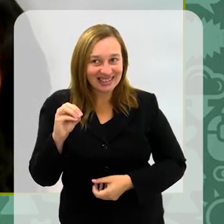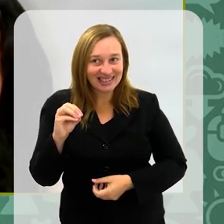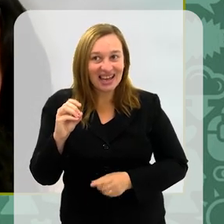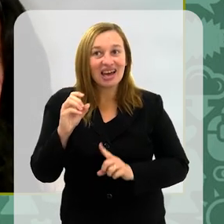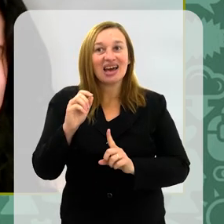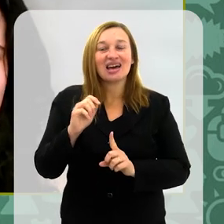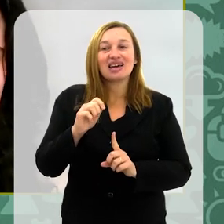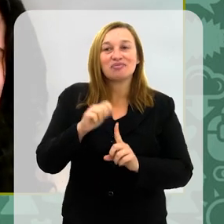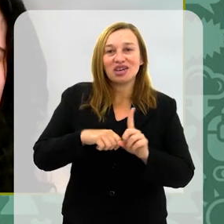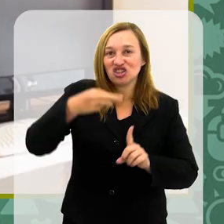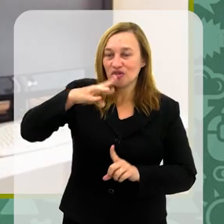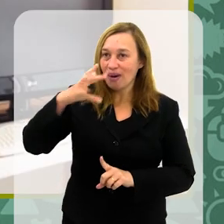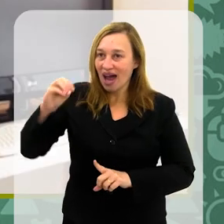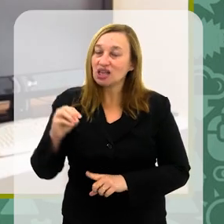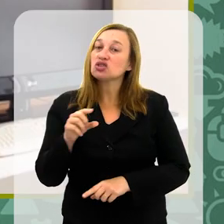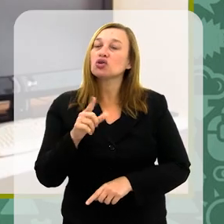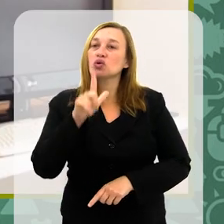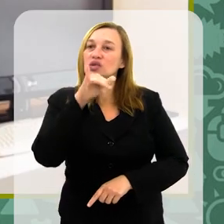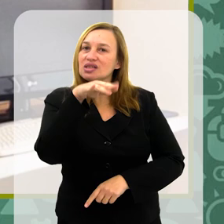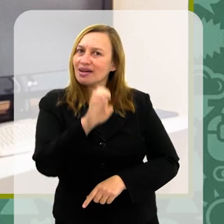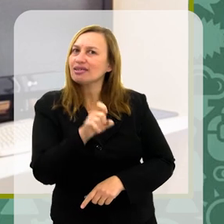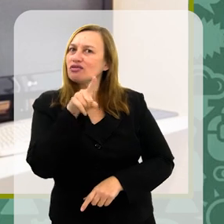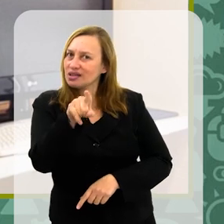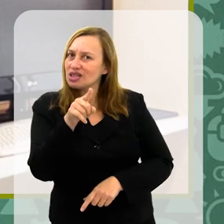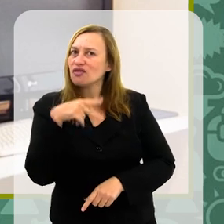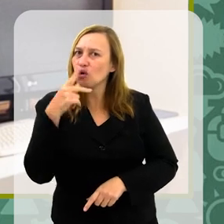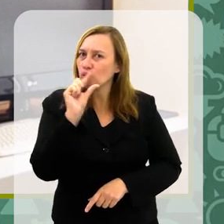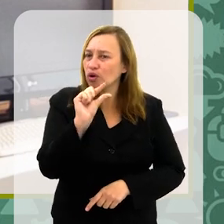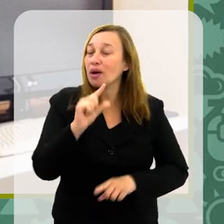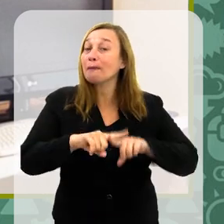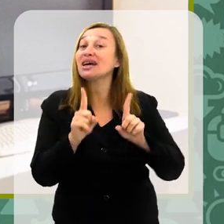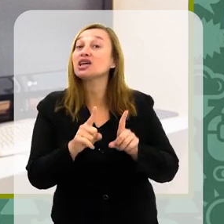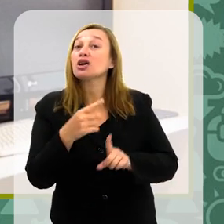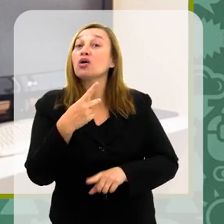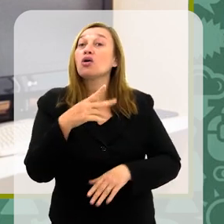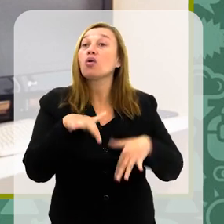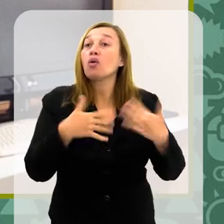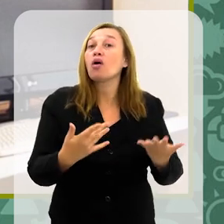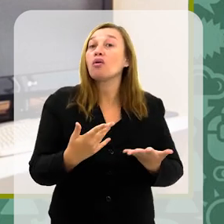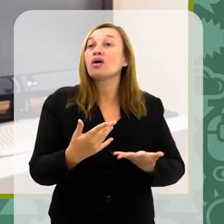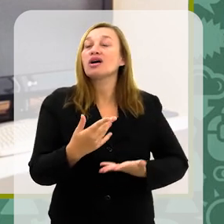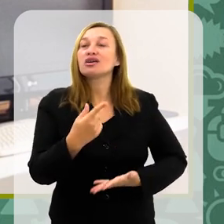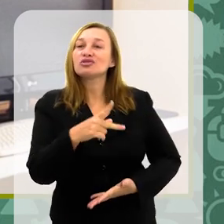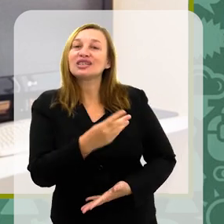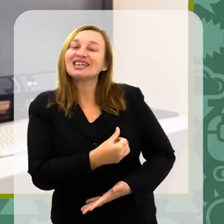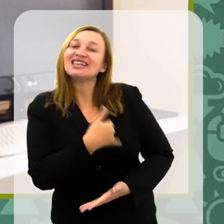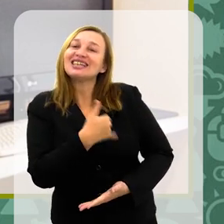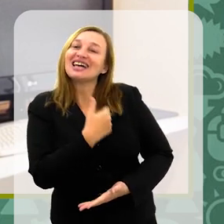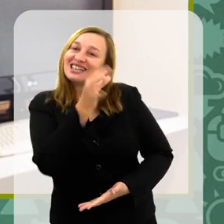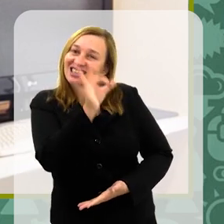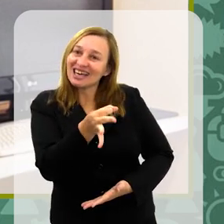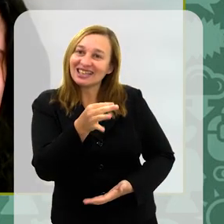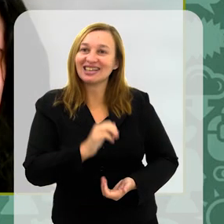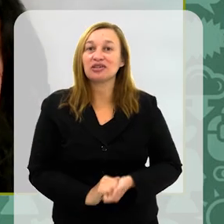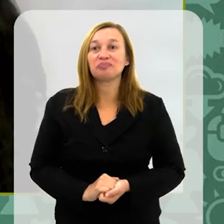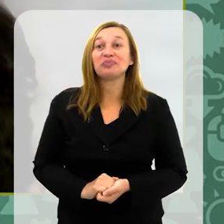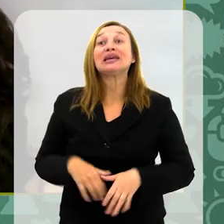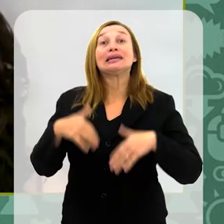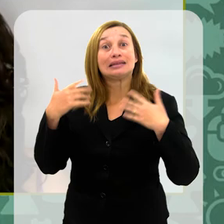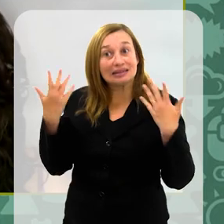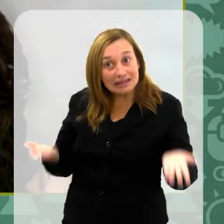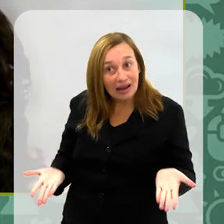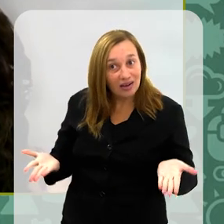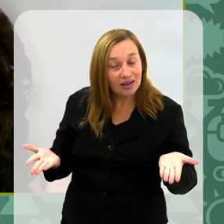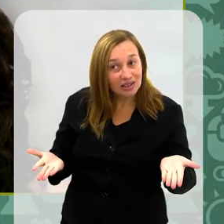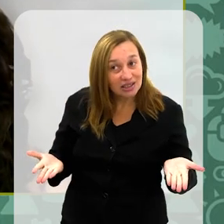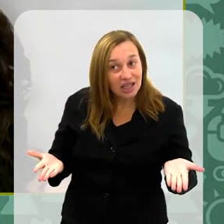ano que vem, não. No mês que vem. Luciane, você já entregou um pouquinho aí, mas qual a sua idade certinha para a gente entender?